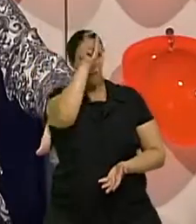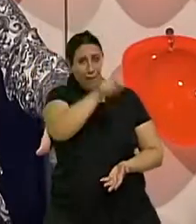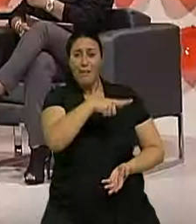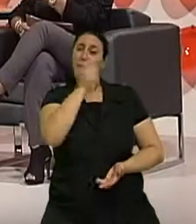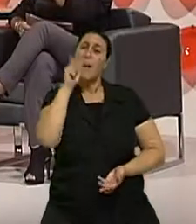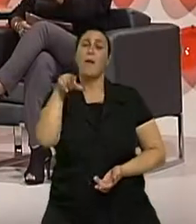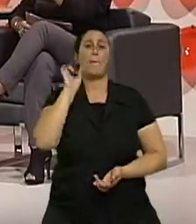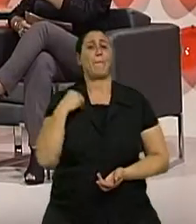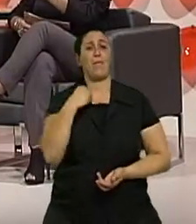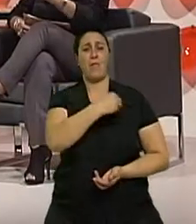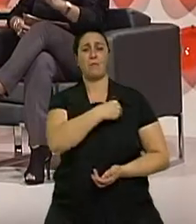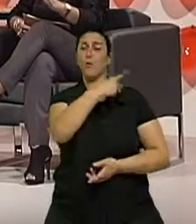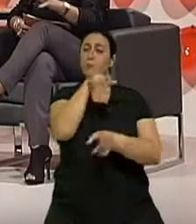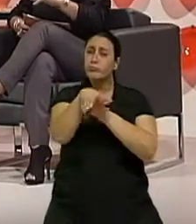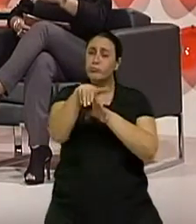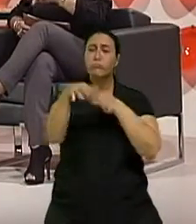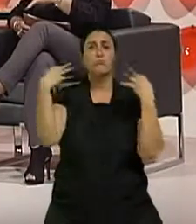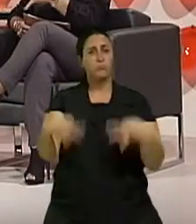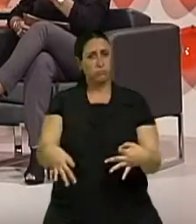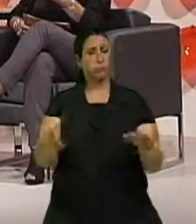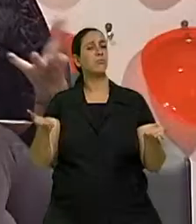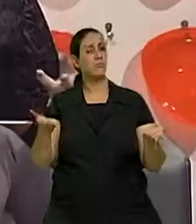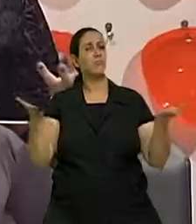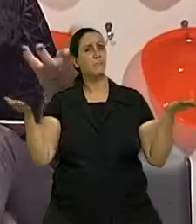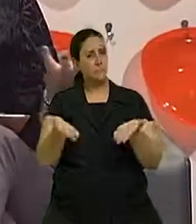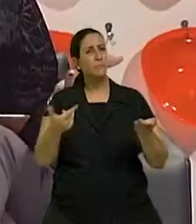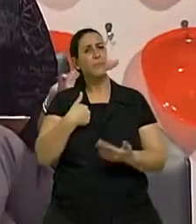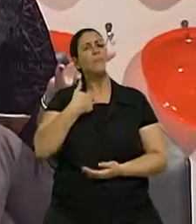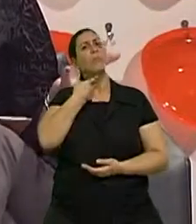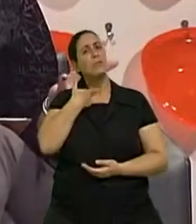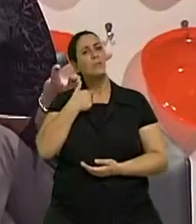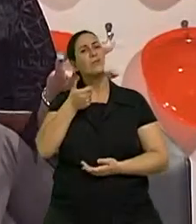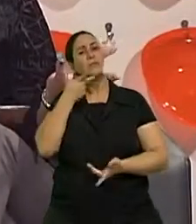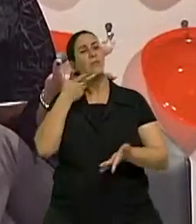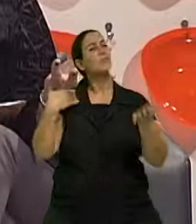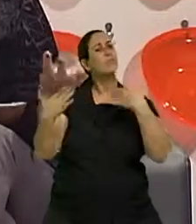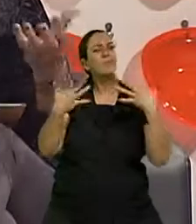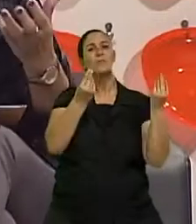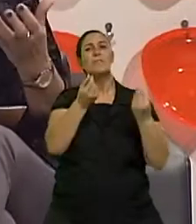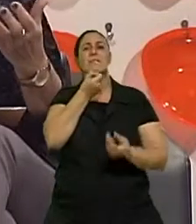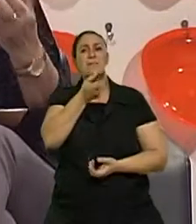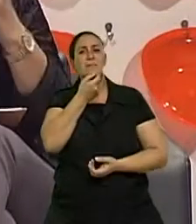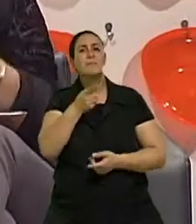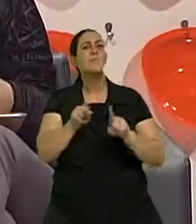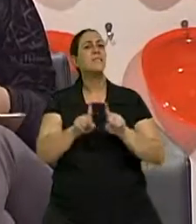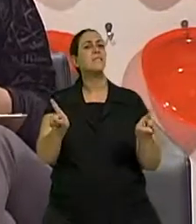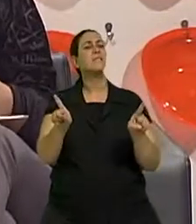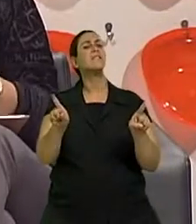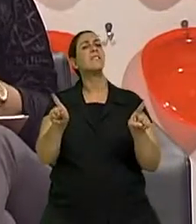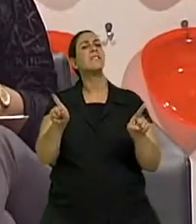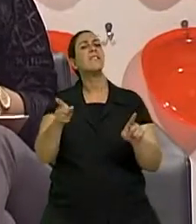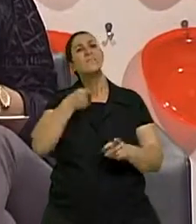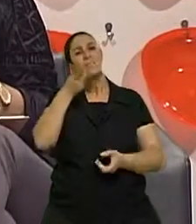parceria. Brincadeiras à parte e com humor, eu gosto muito de trabalhar com humor, né? Mas, falando